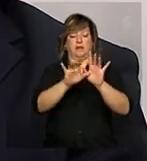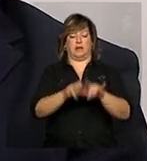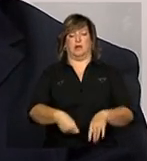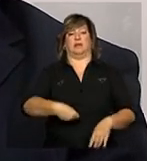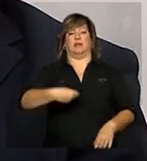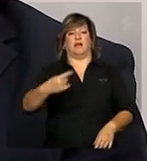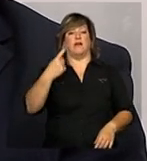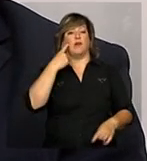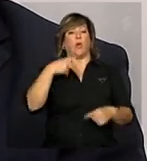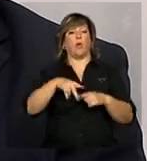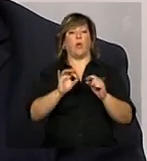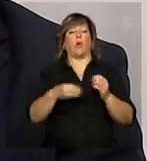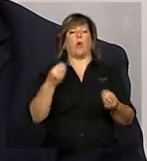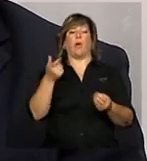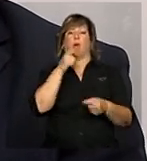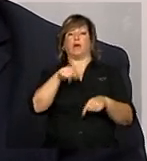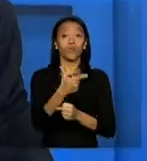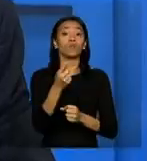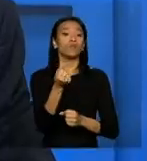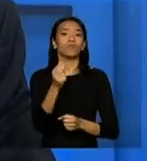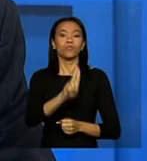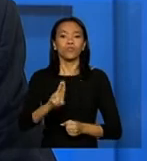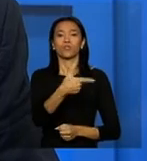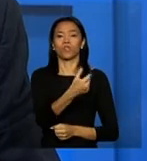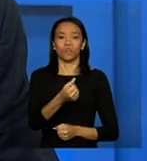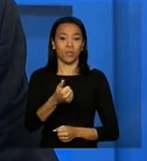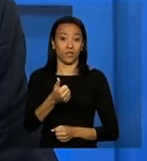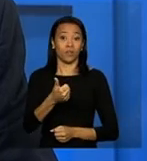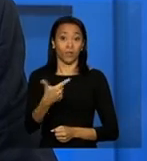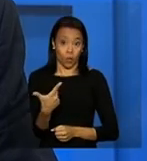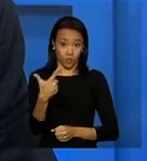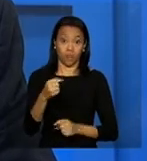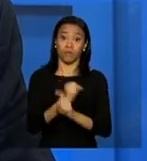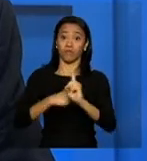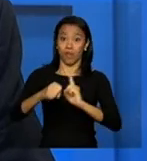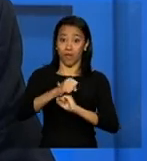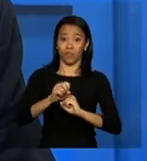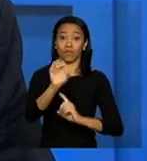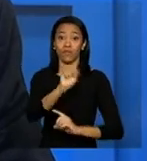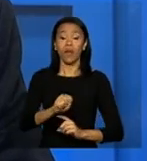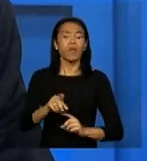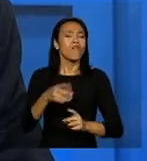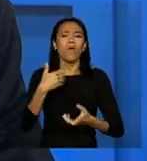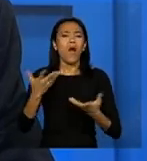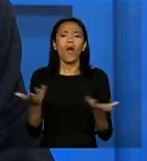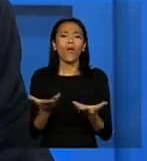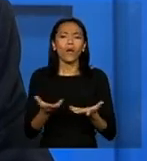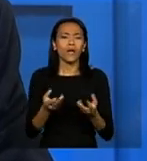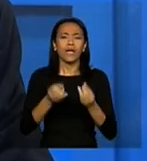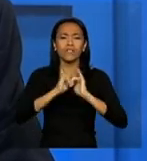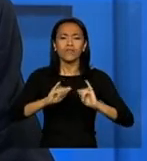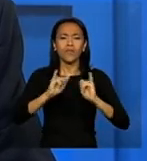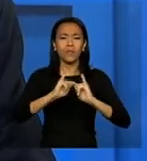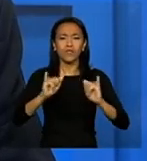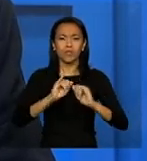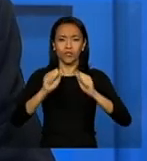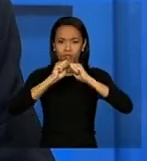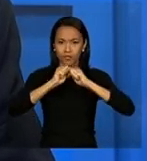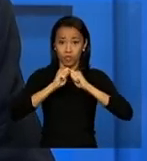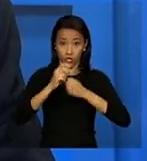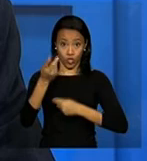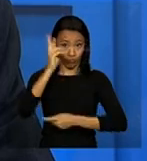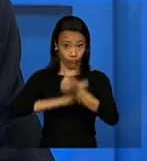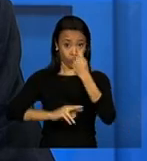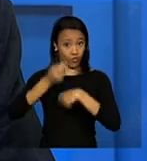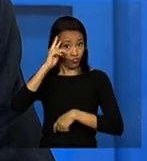corrigido para nós habilitarmos o sistema. Neste bloco, vamos tratar dos índices de gestão descentralizada. E para